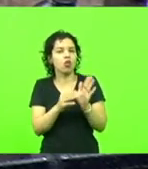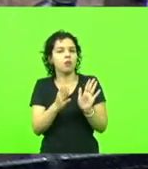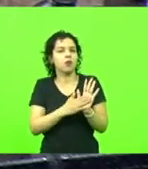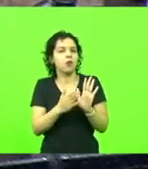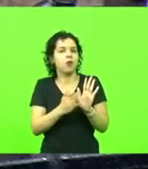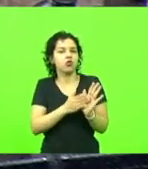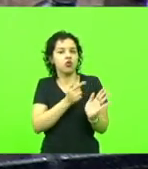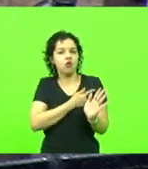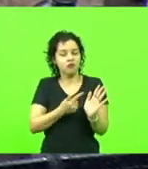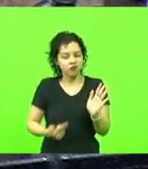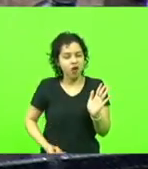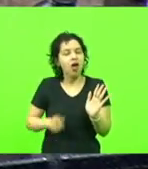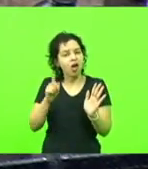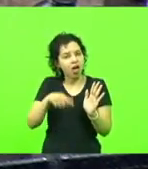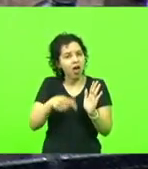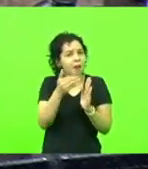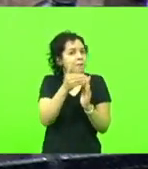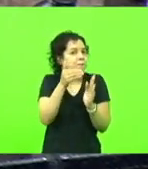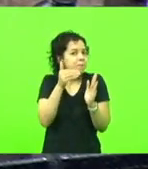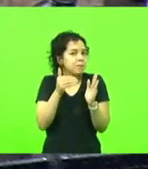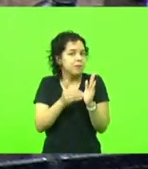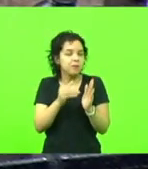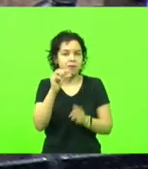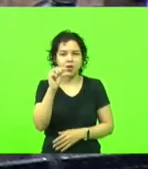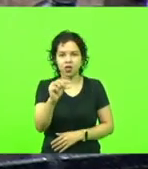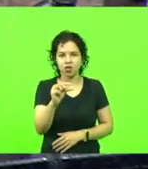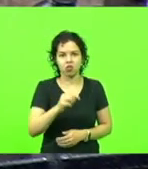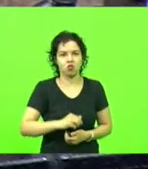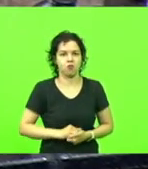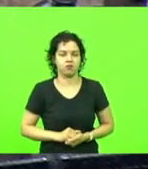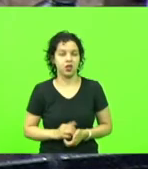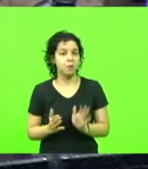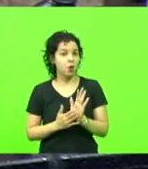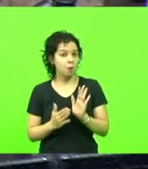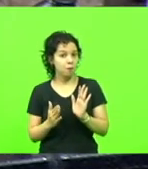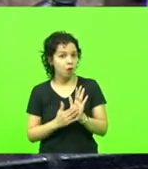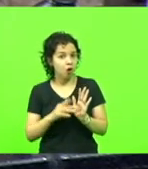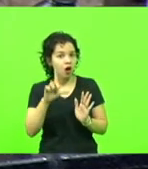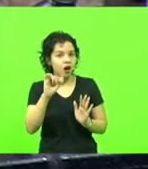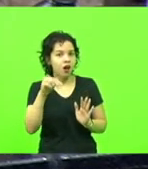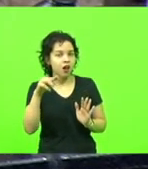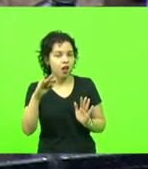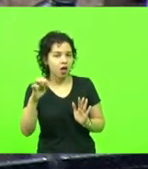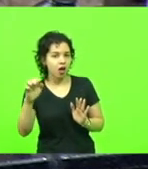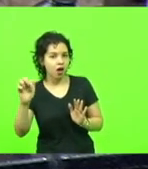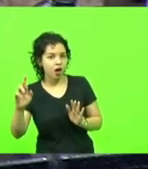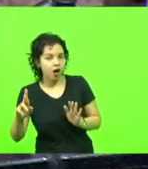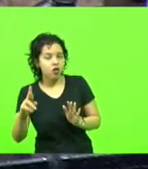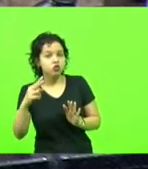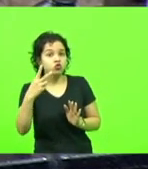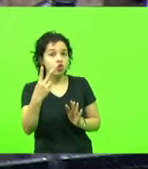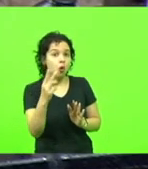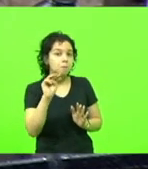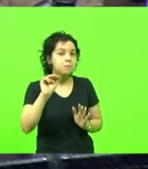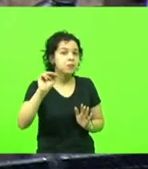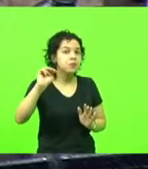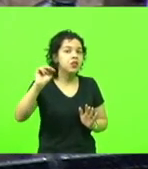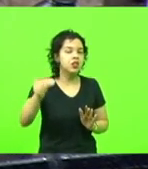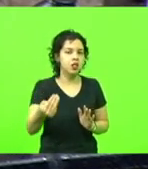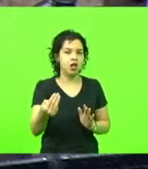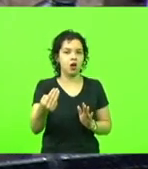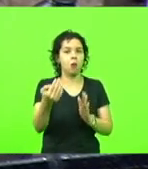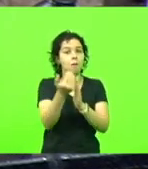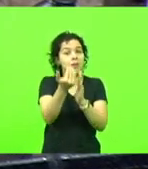A proposta da linear é dois bilhões menos, menor do que a